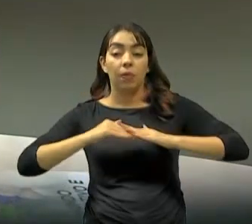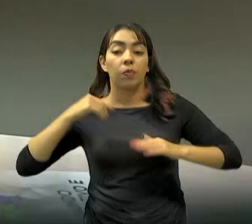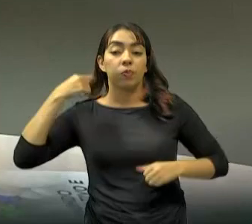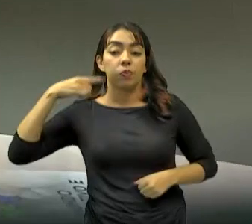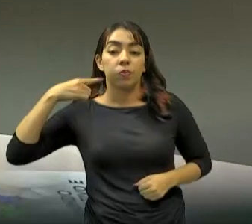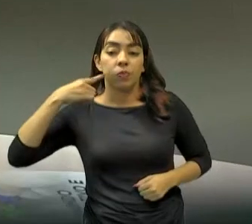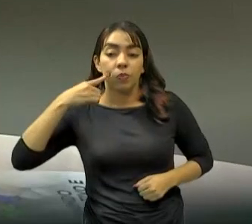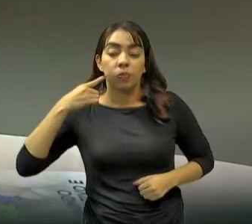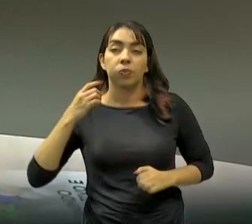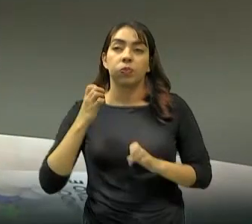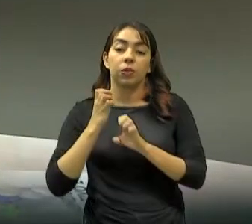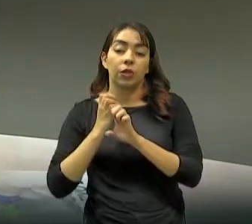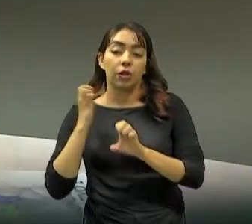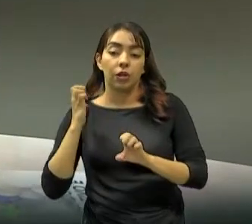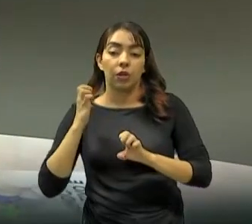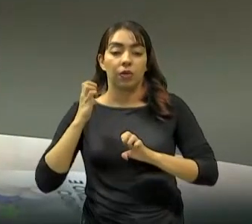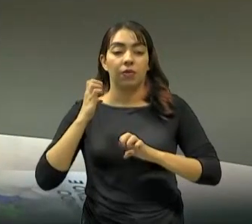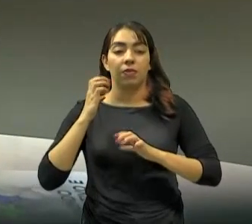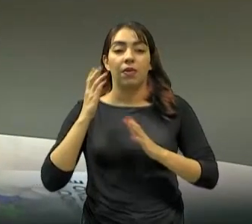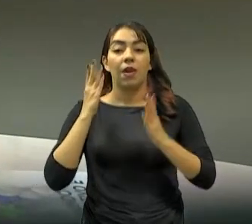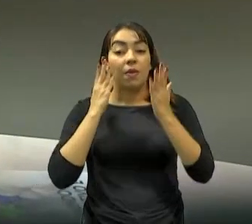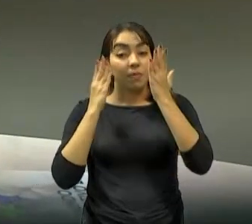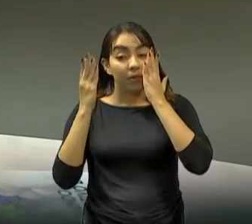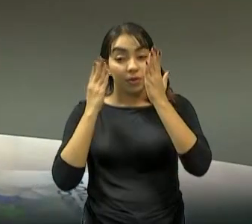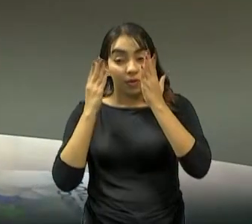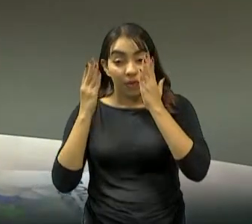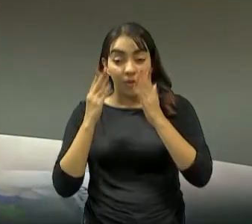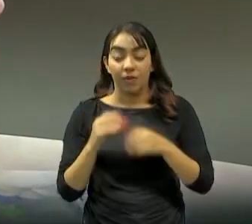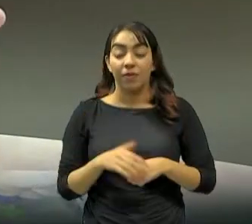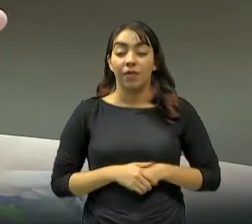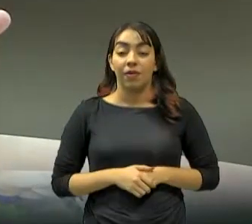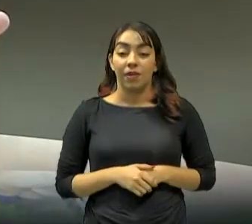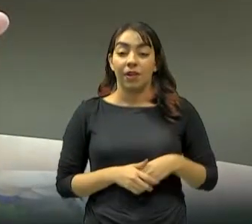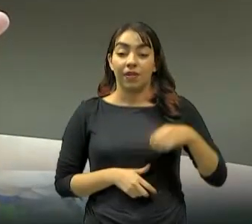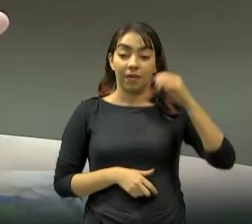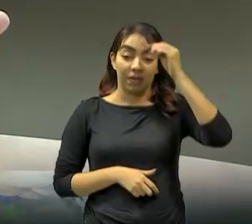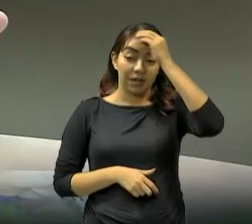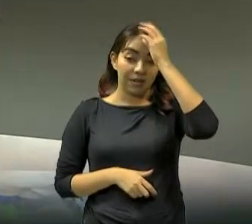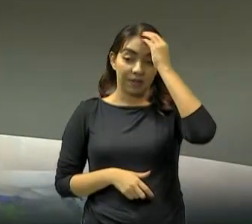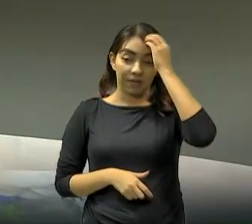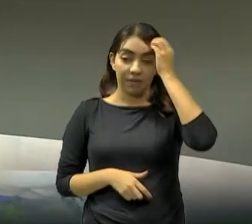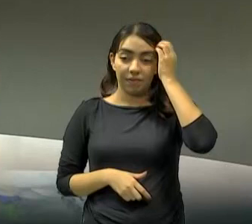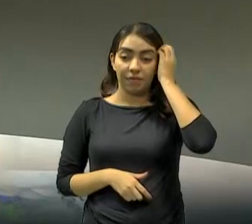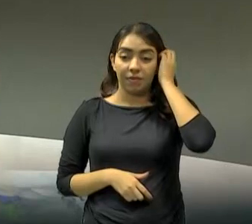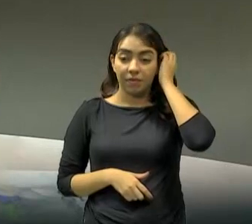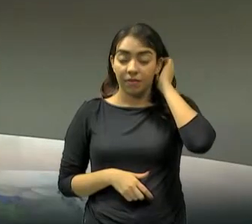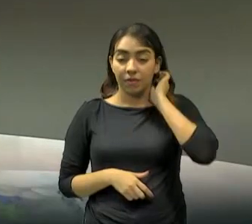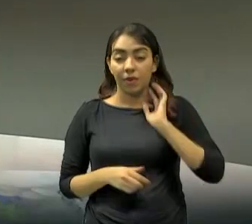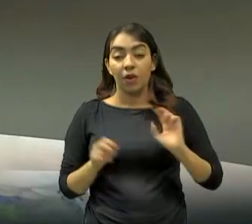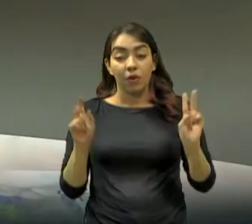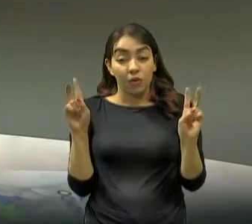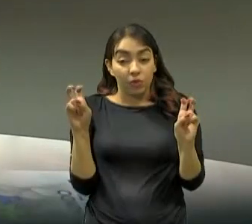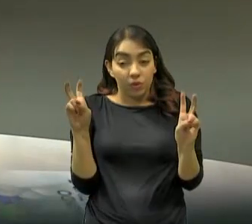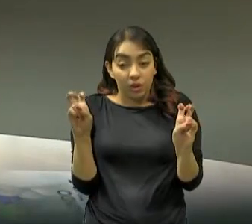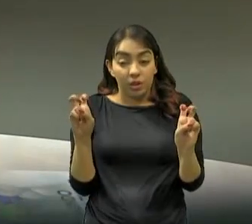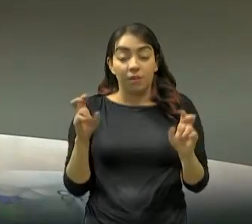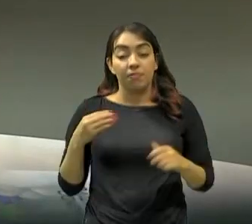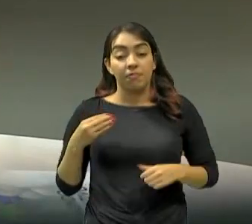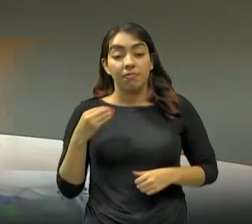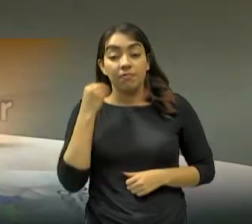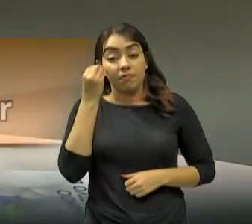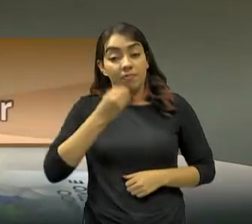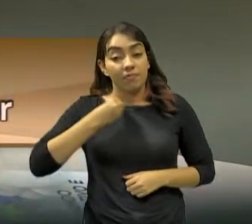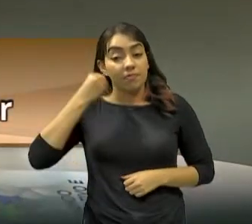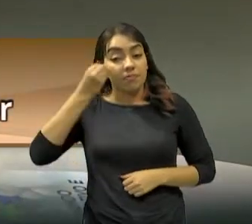temos engenheiros, temos psicólogos, né, e sobre o tema, né, sobre a opinião deles, né, essa questão do tema, né, do mundo corporativo no seu